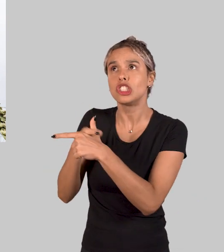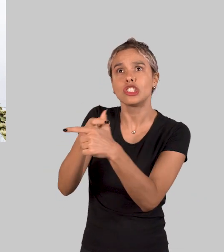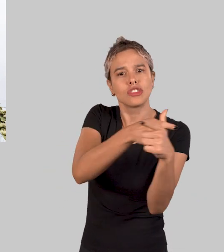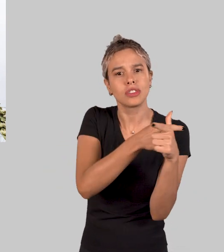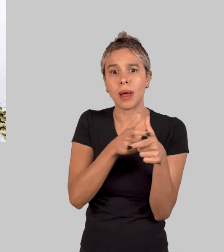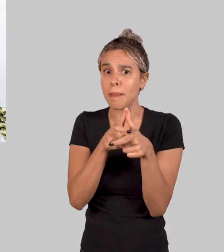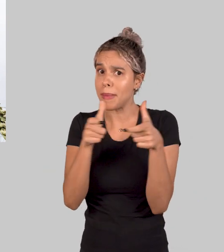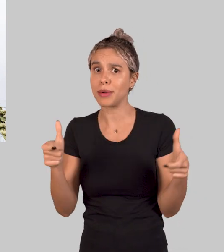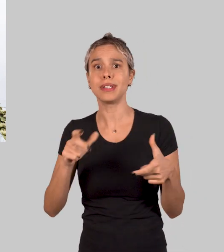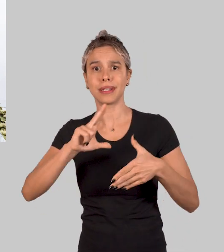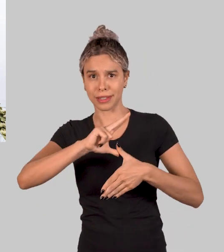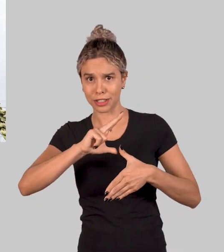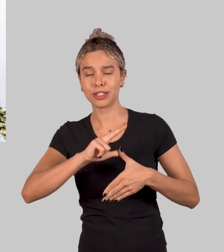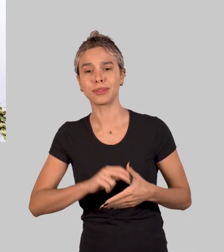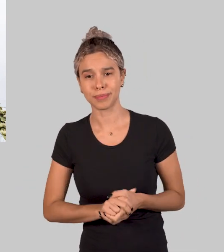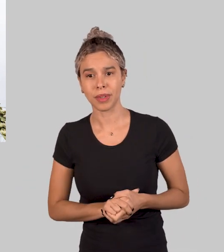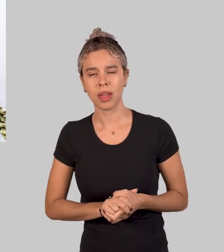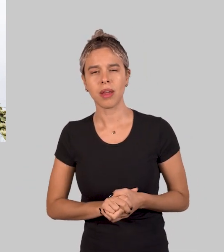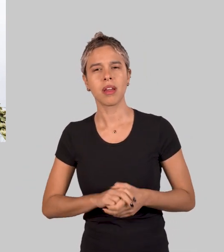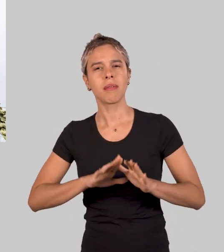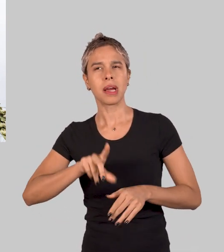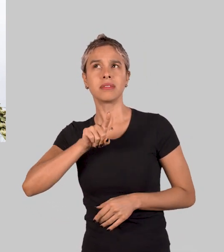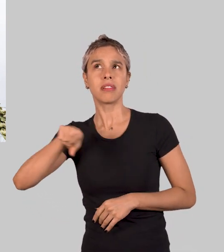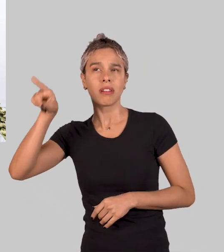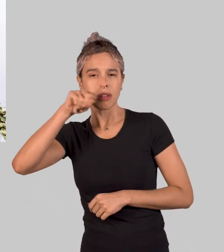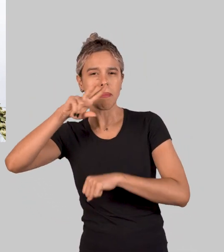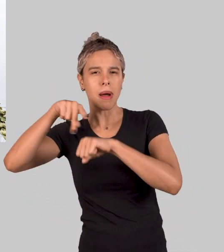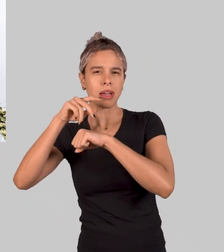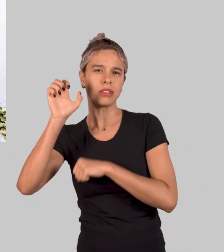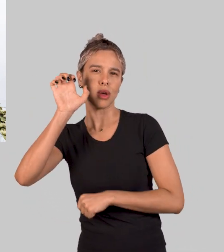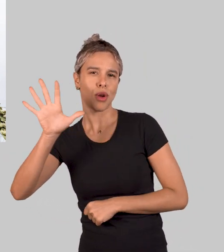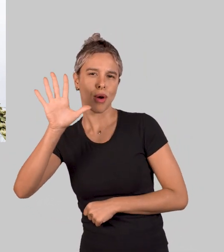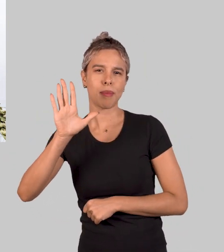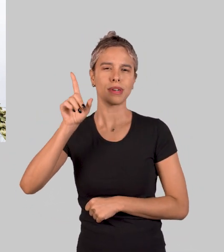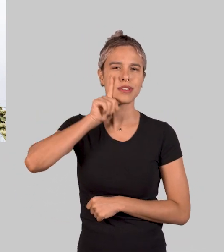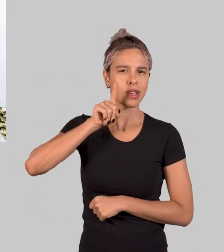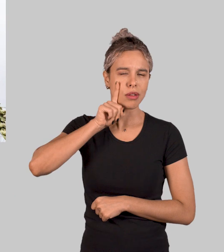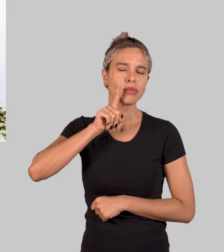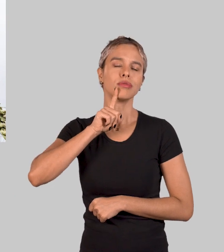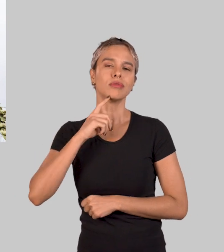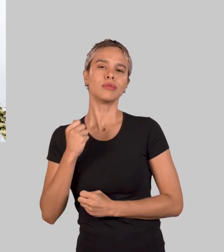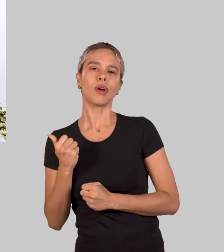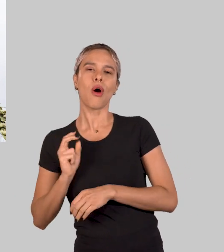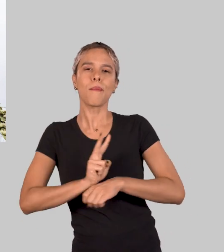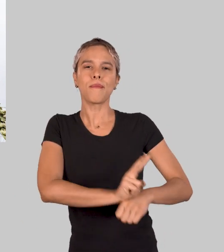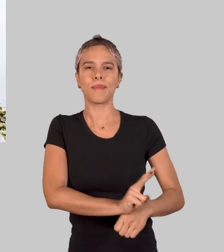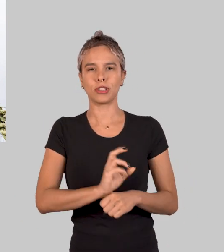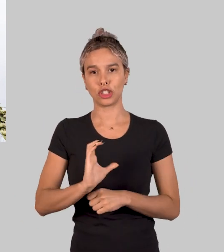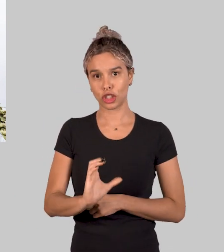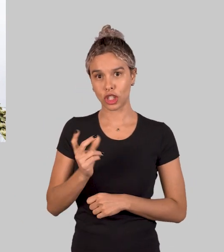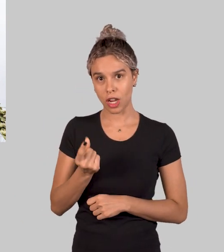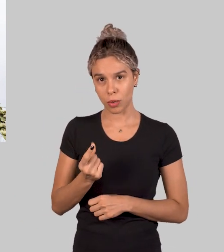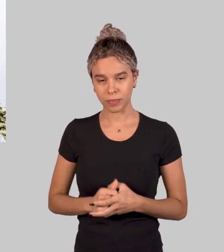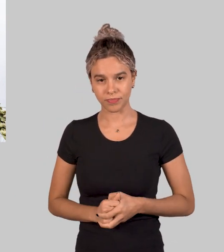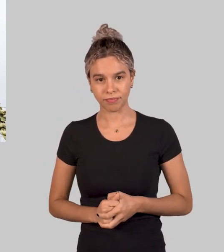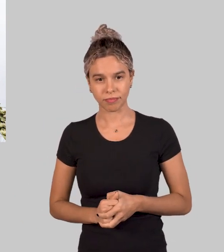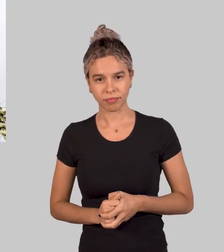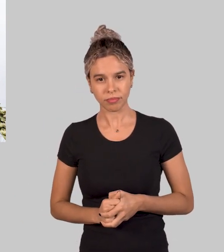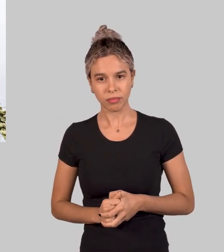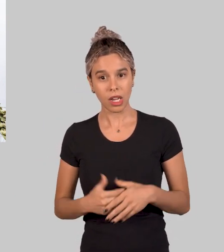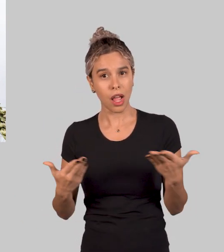países devedores, boa parte eram latino-americanos, sendo que os credores geralmente eram europeus e norte-americanos.